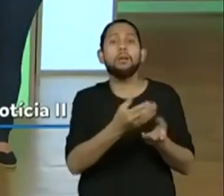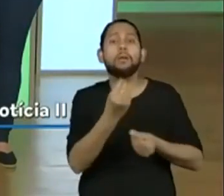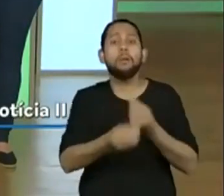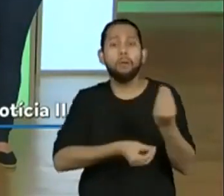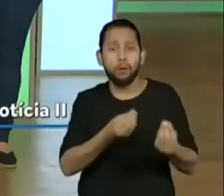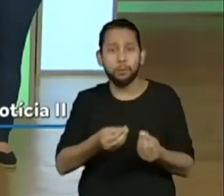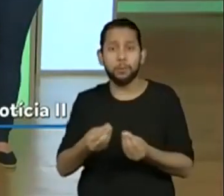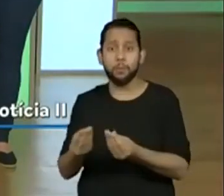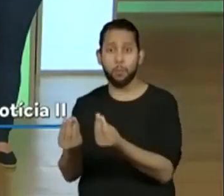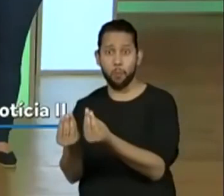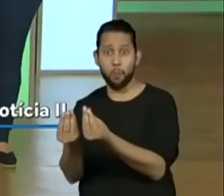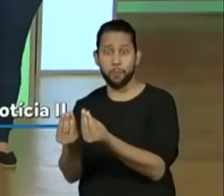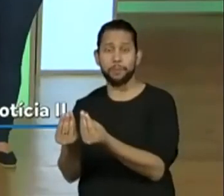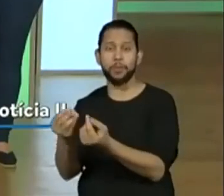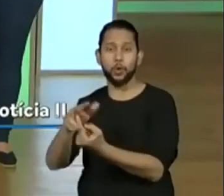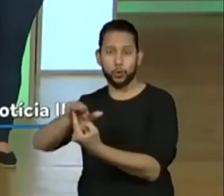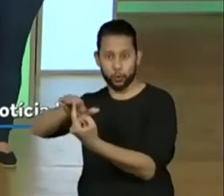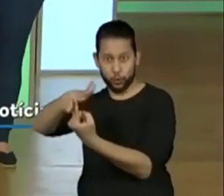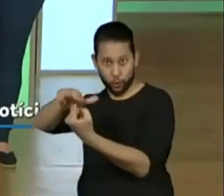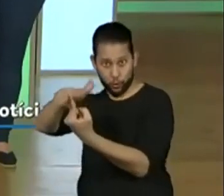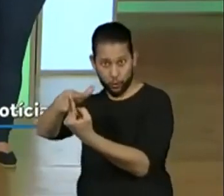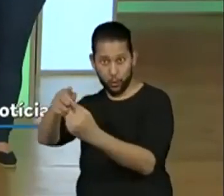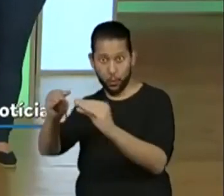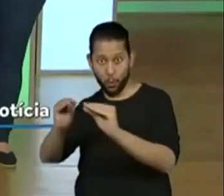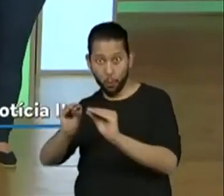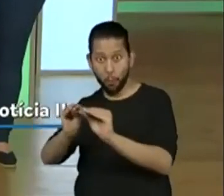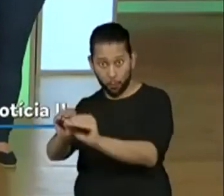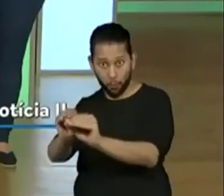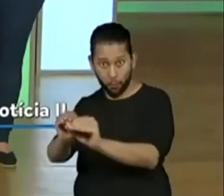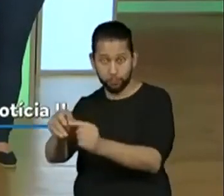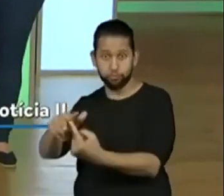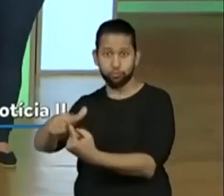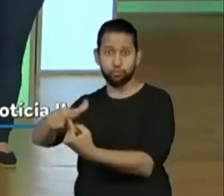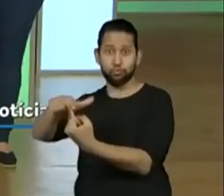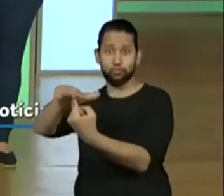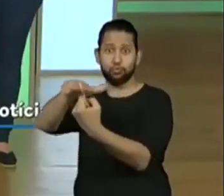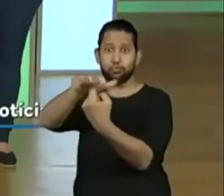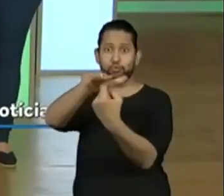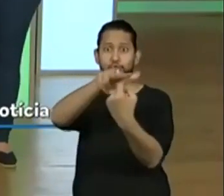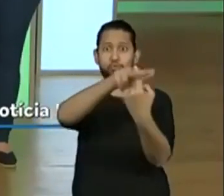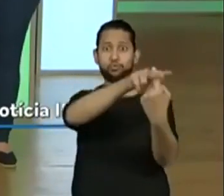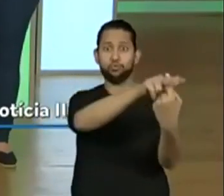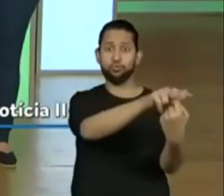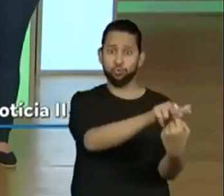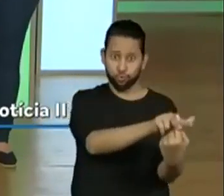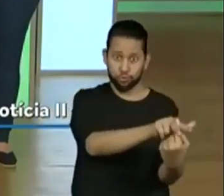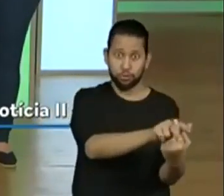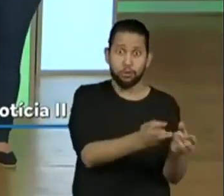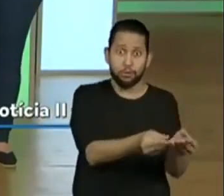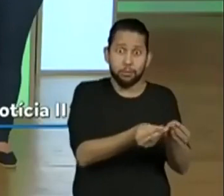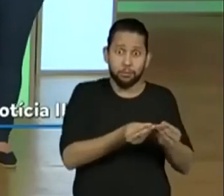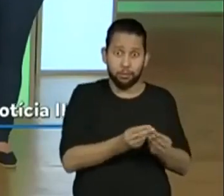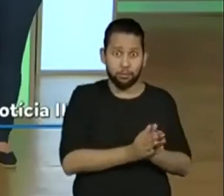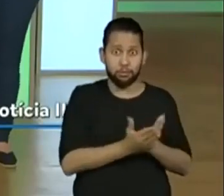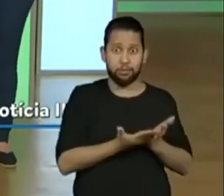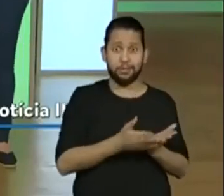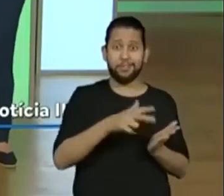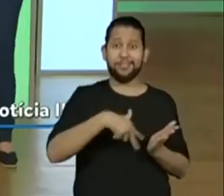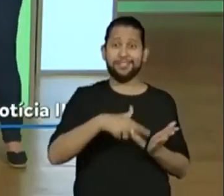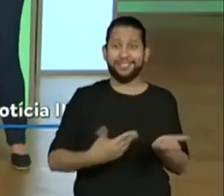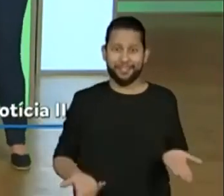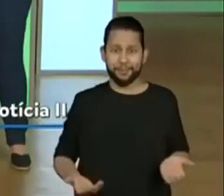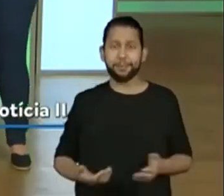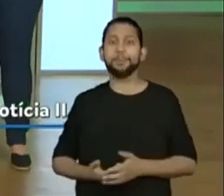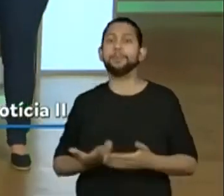ontem. Então, olha só, deu para ver aí a estrutura dessa notícia, depois falaremos um pouquinho mais. Agora, à segunda notícia que